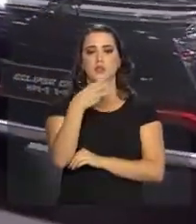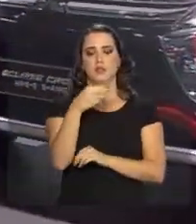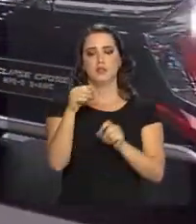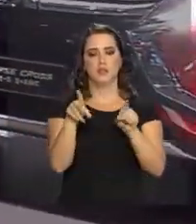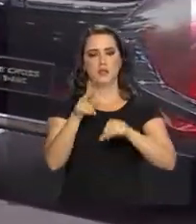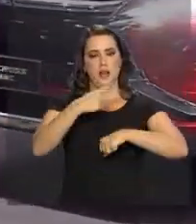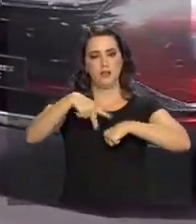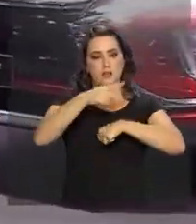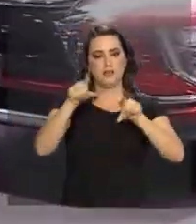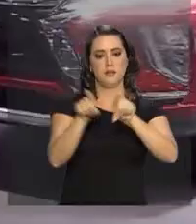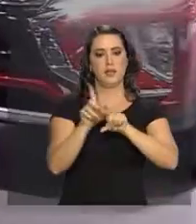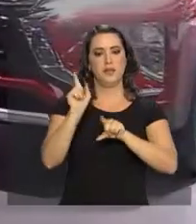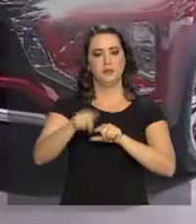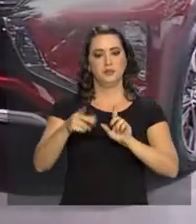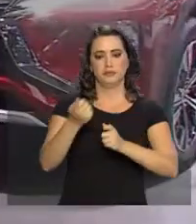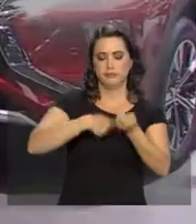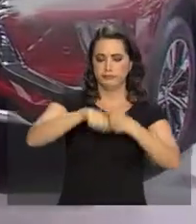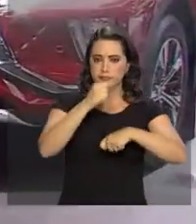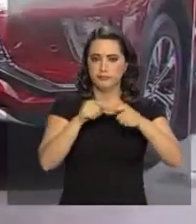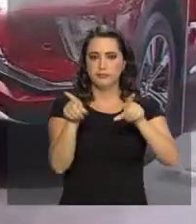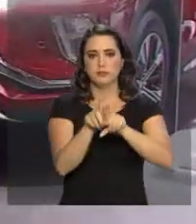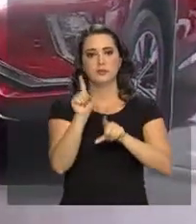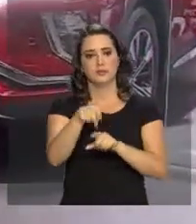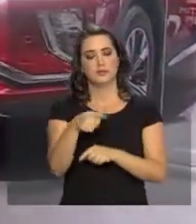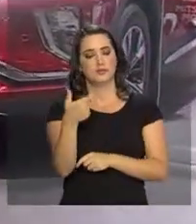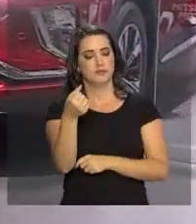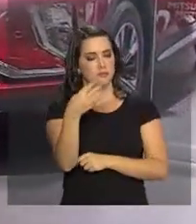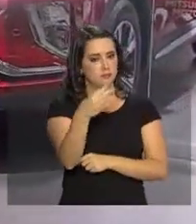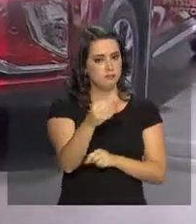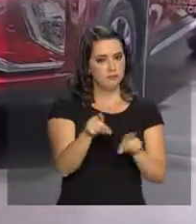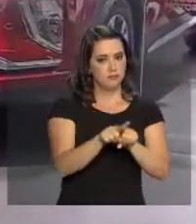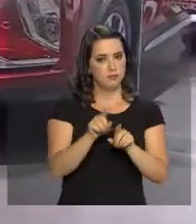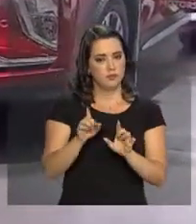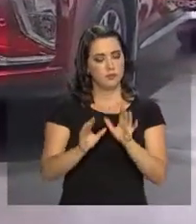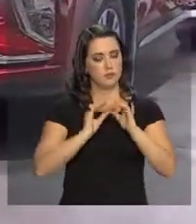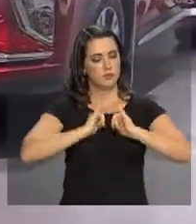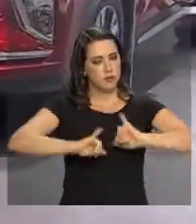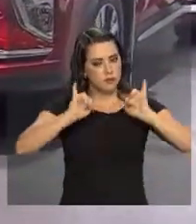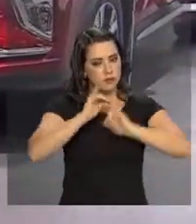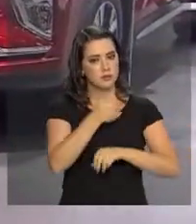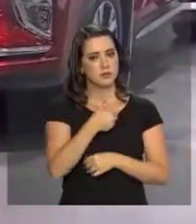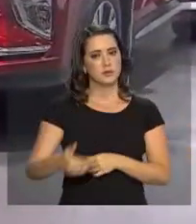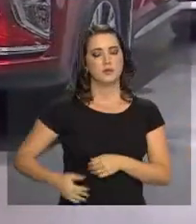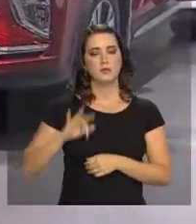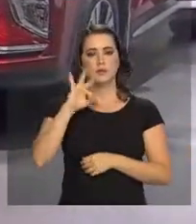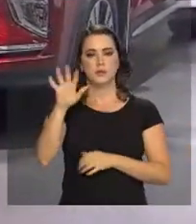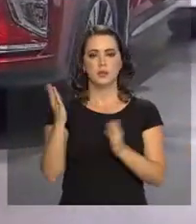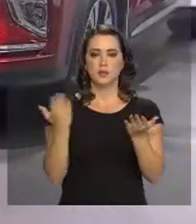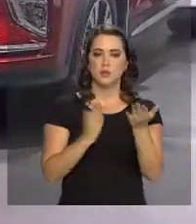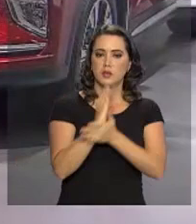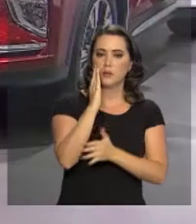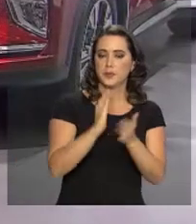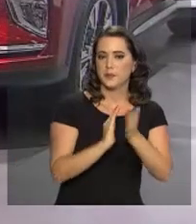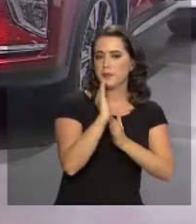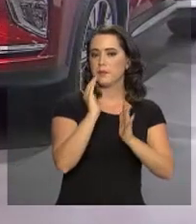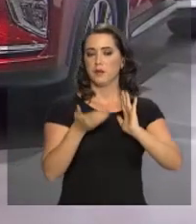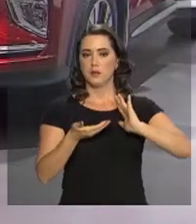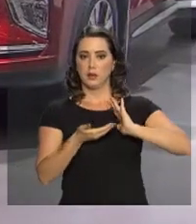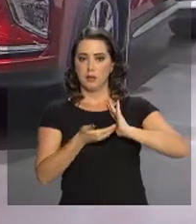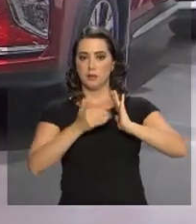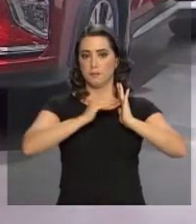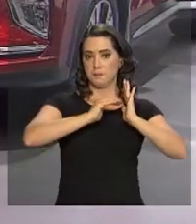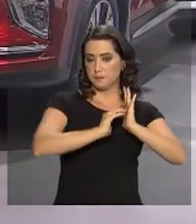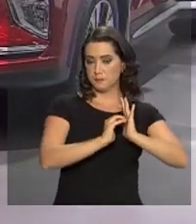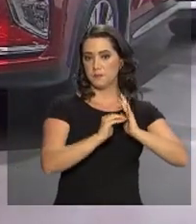sobre essa área da economia que trata o Rota 2030, programa lançado pelo governo federal e agora aprovado pela Câmara dos Deputados e pelo